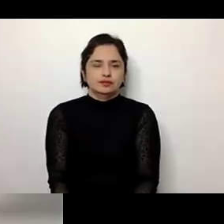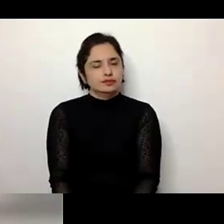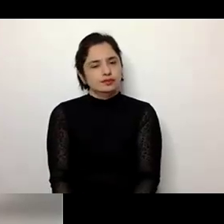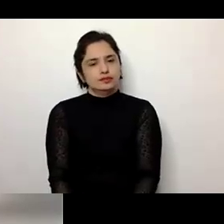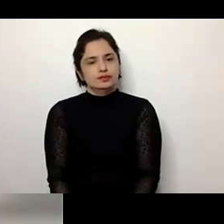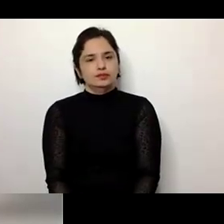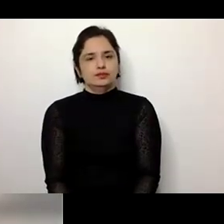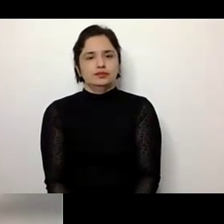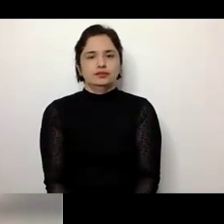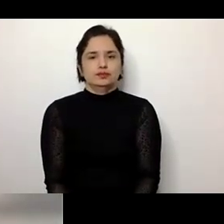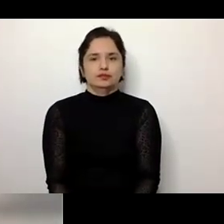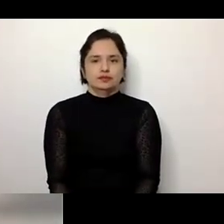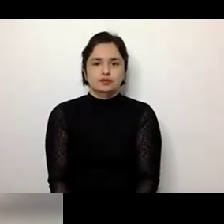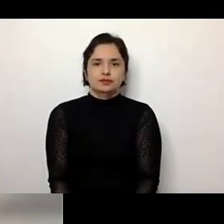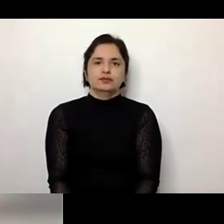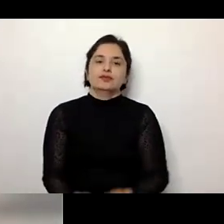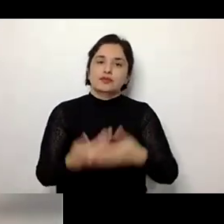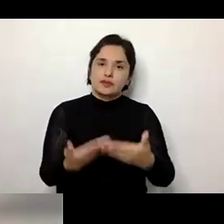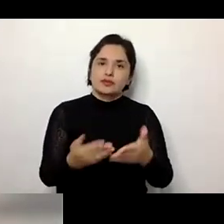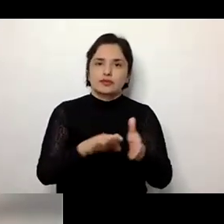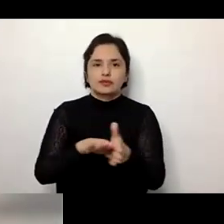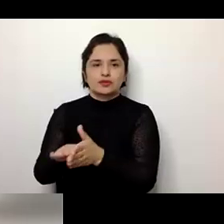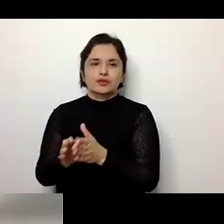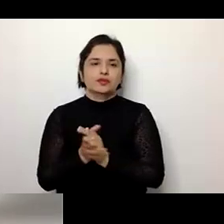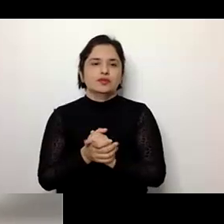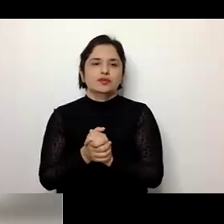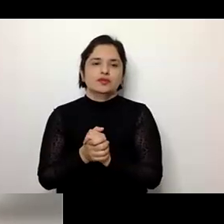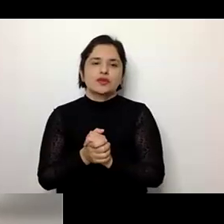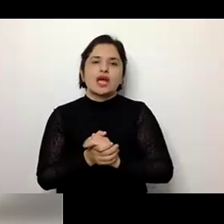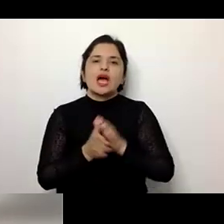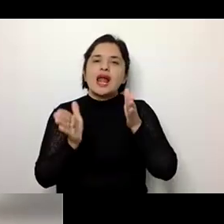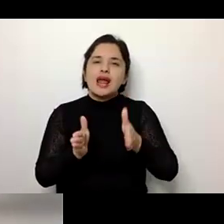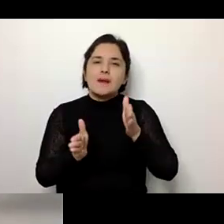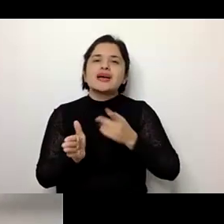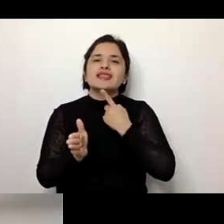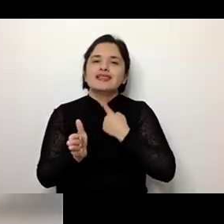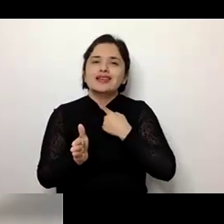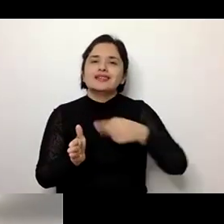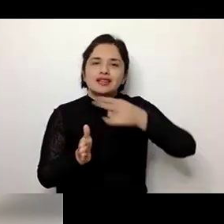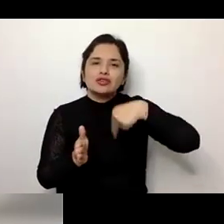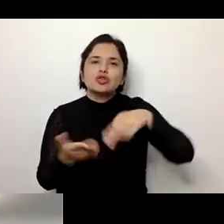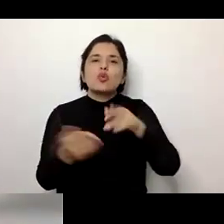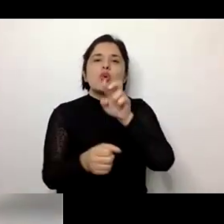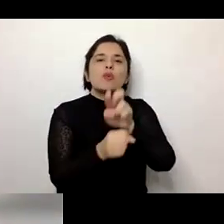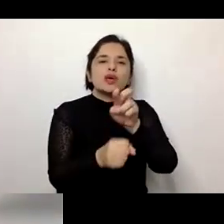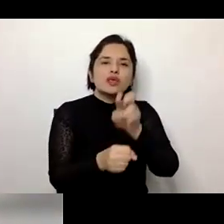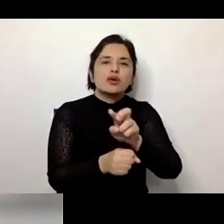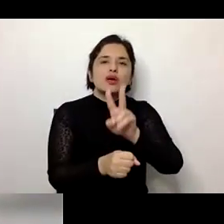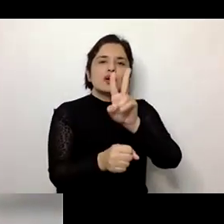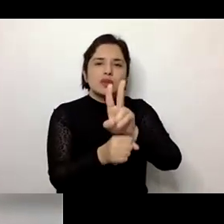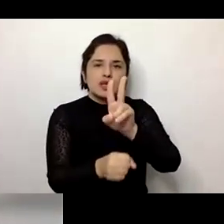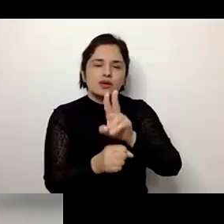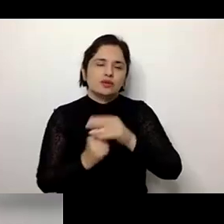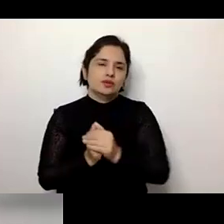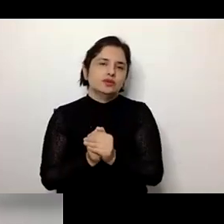Bom, então agora vamos à parte que nos interessa, enquanto pedagogos, enquanto pedagogas,